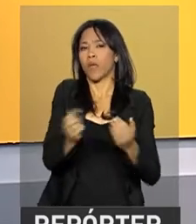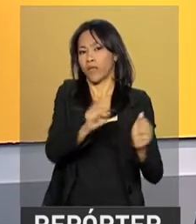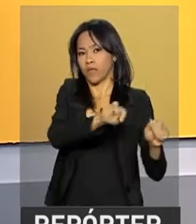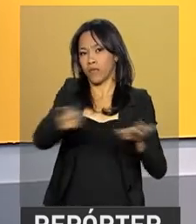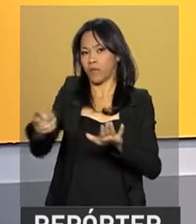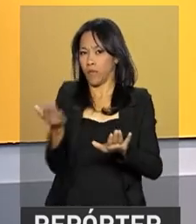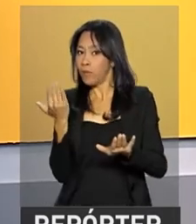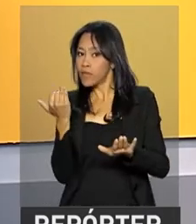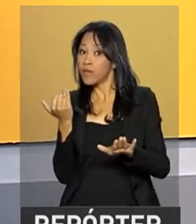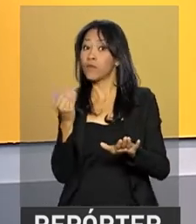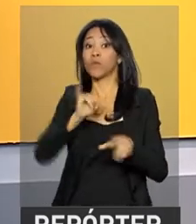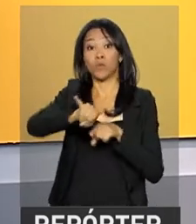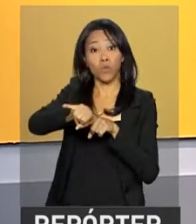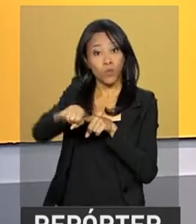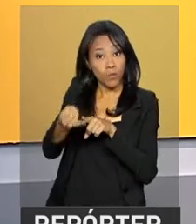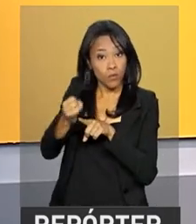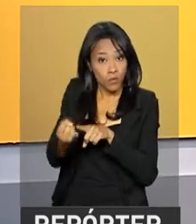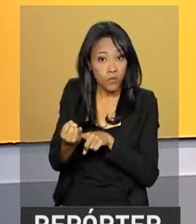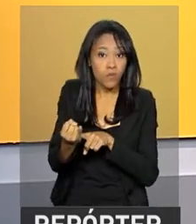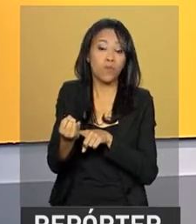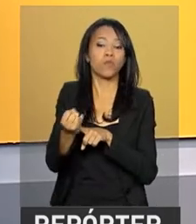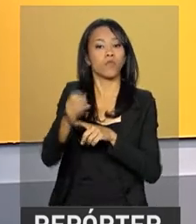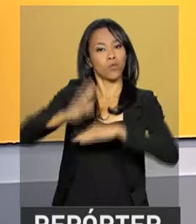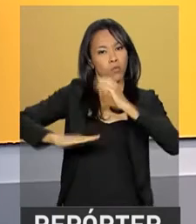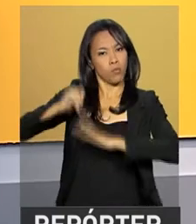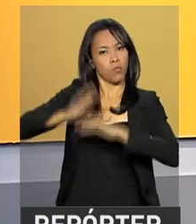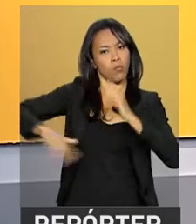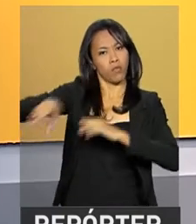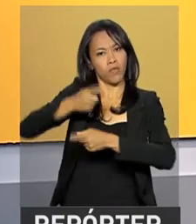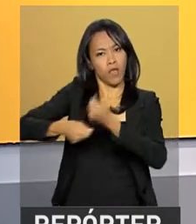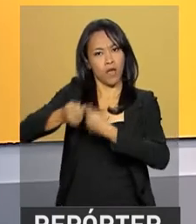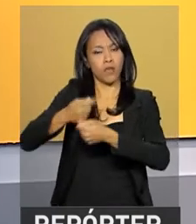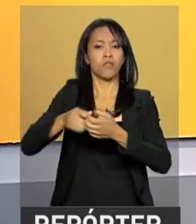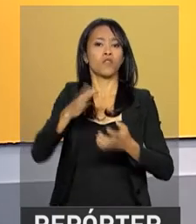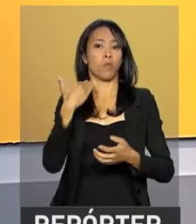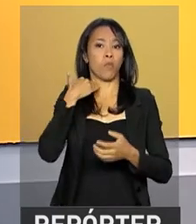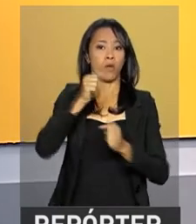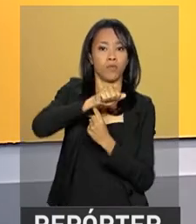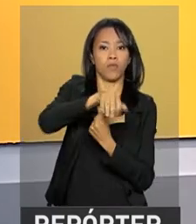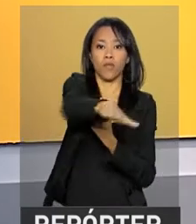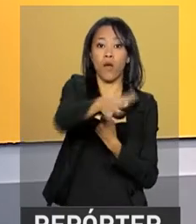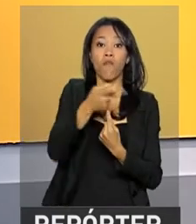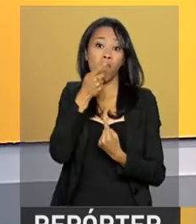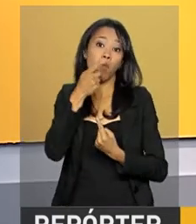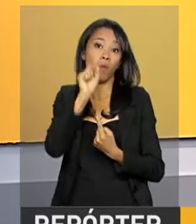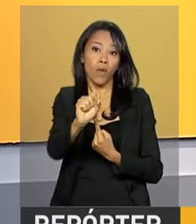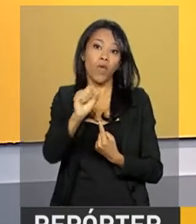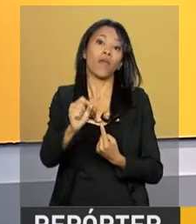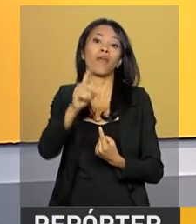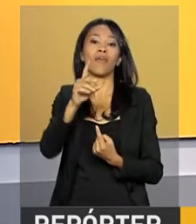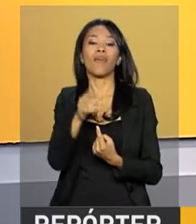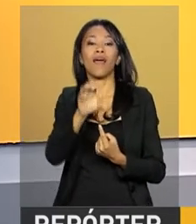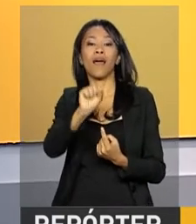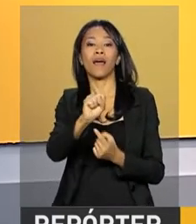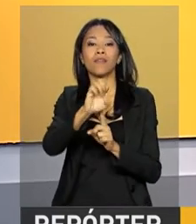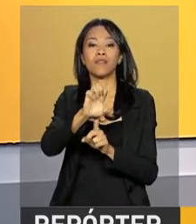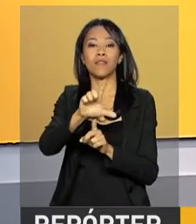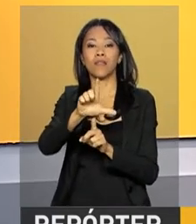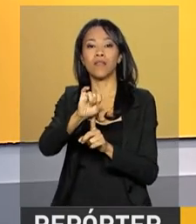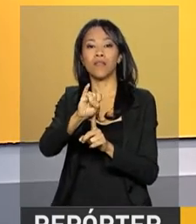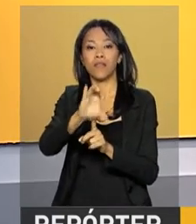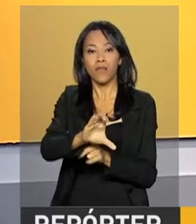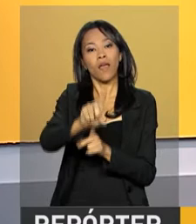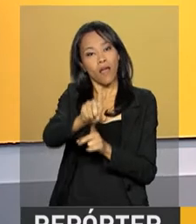No caso dos juros, os economistas ouvidos pelo Banco Central apontam que a taxa Selic será de 8%